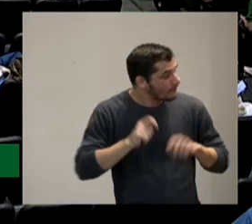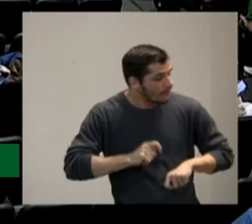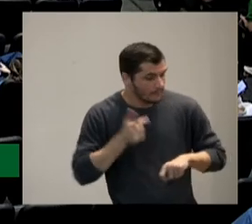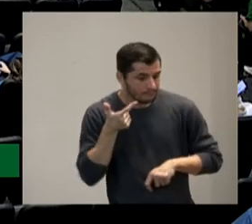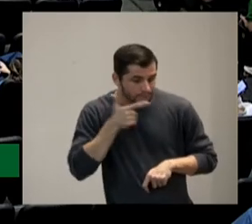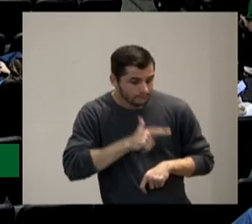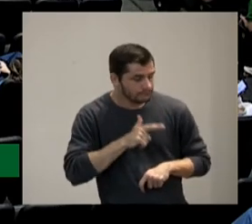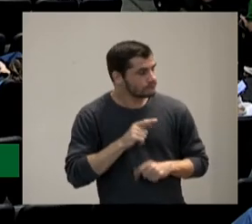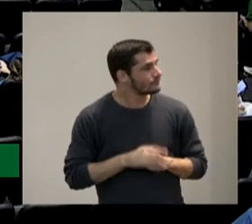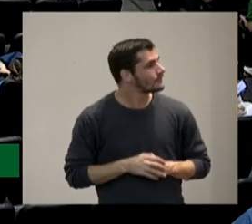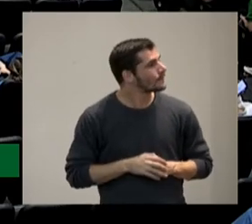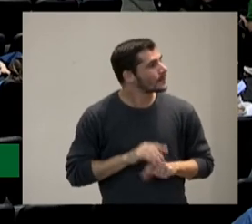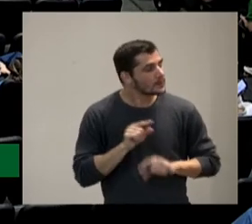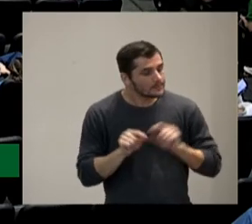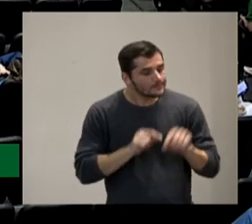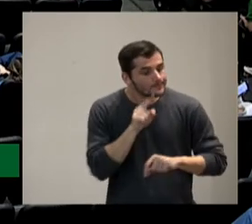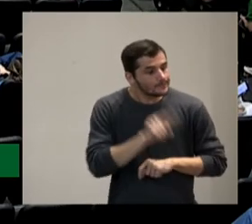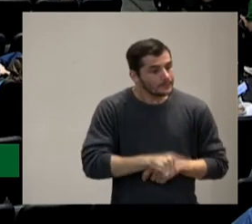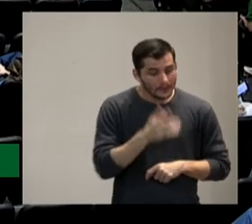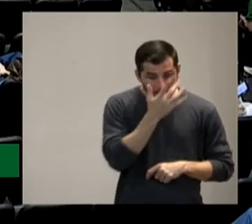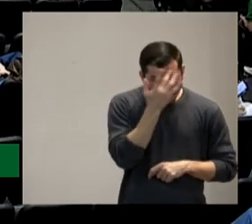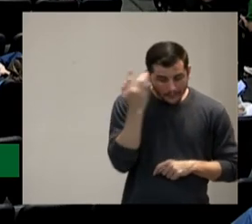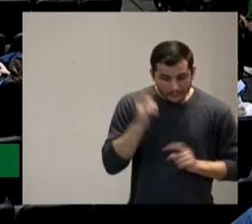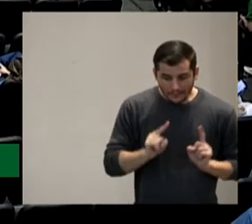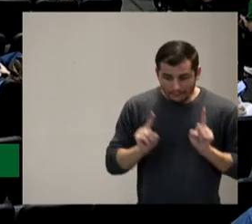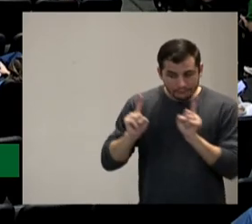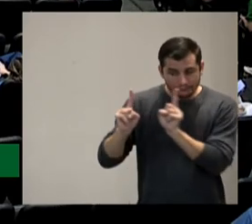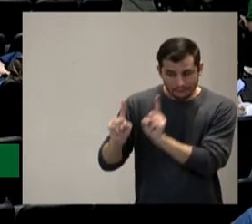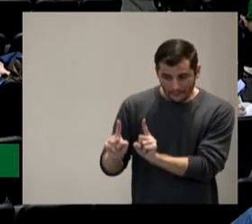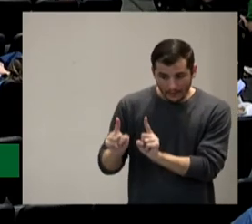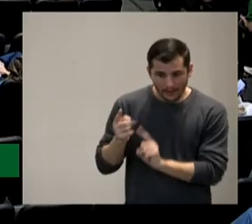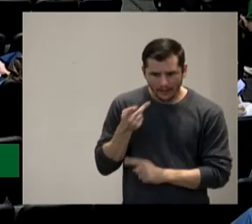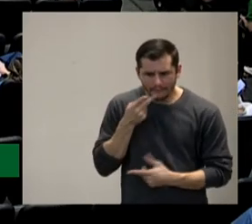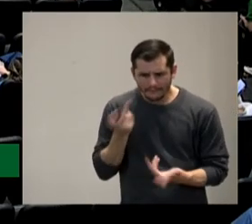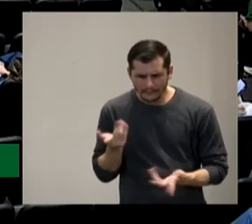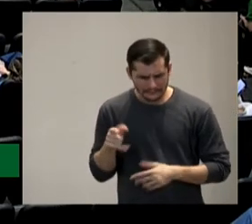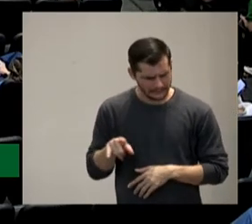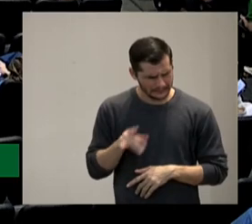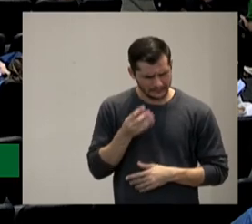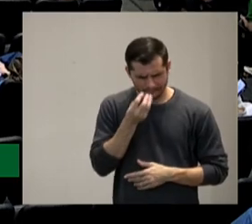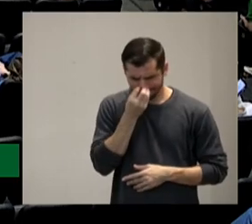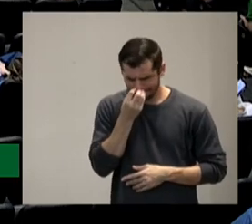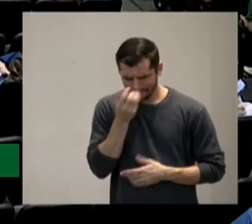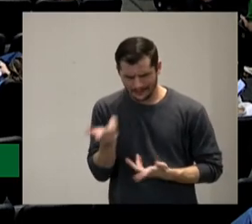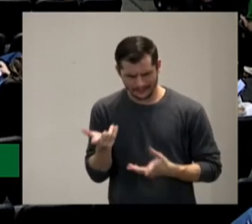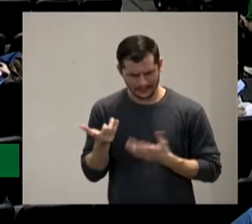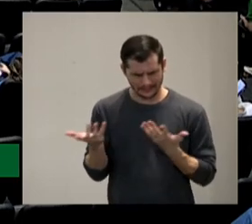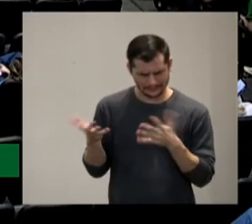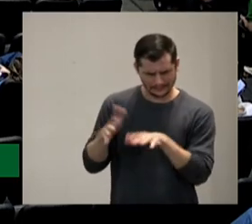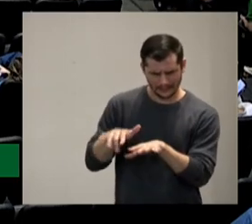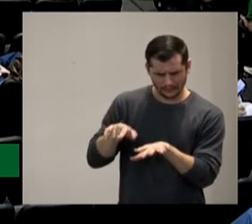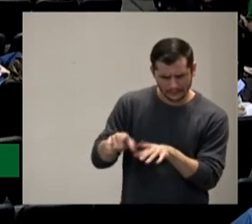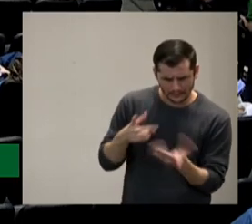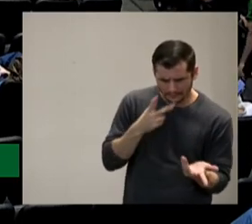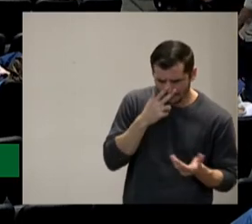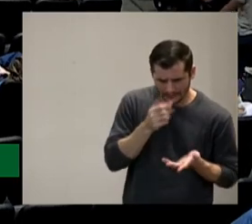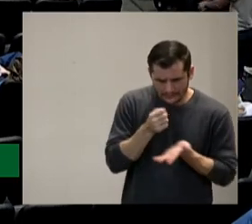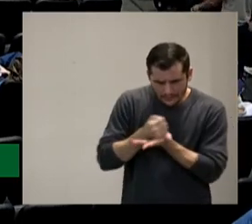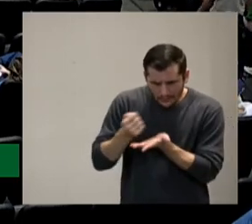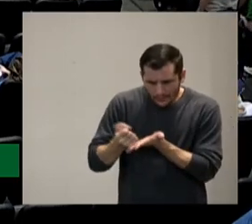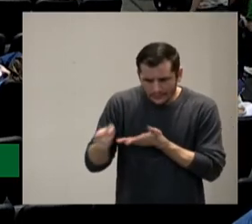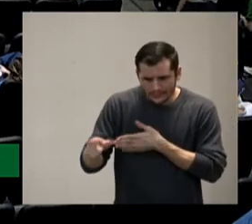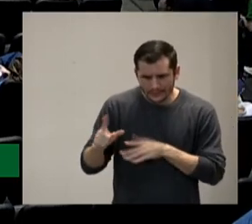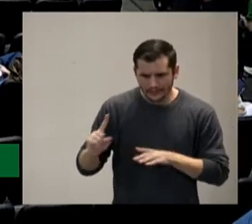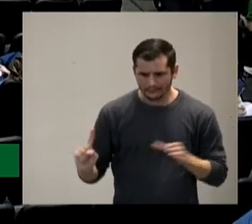que é o que? é você chegar do lado da pessoa e falar assim que palhaçada esse negócio de inclusão está contratando a pessoa só porque é